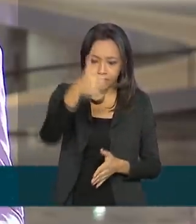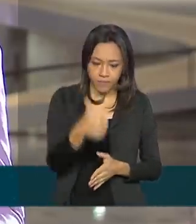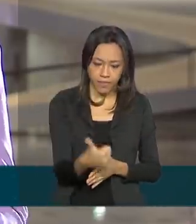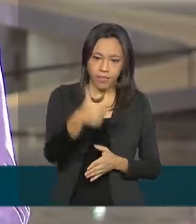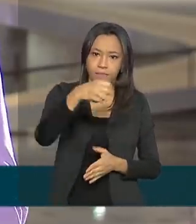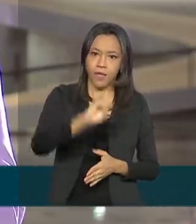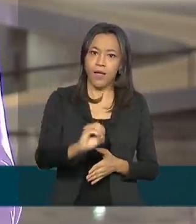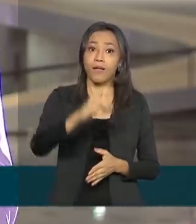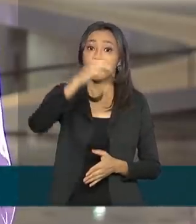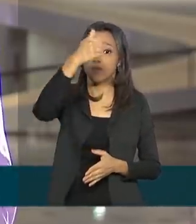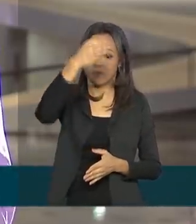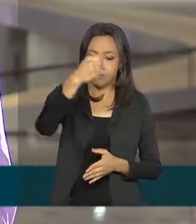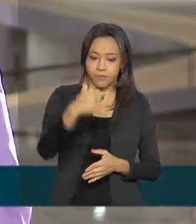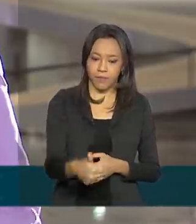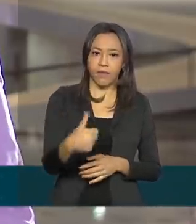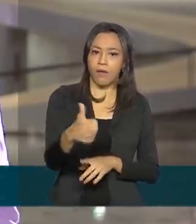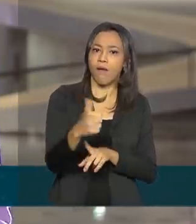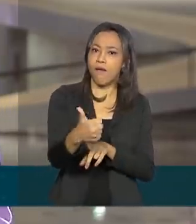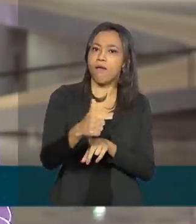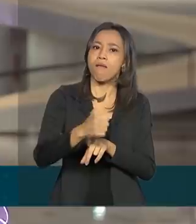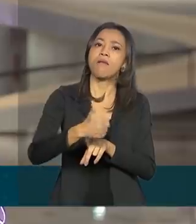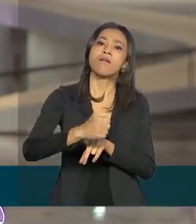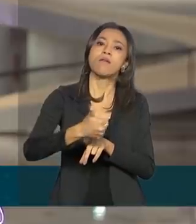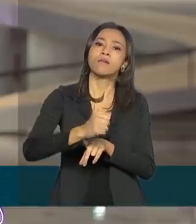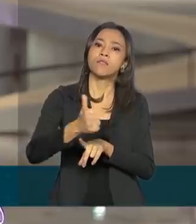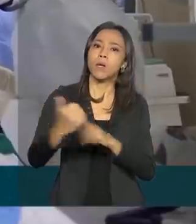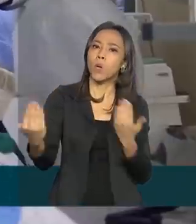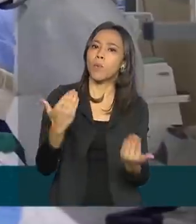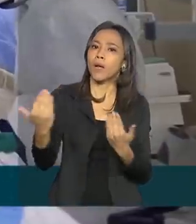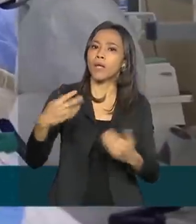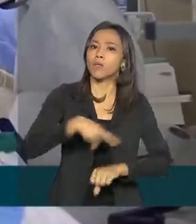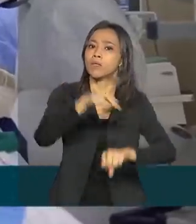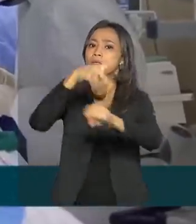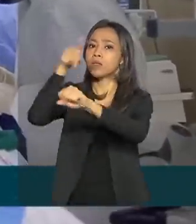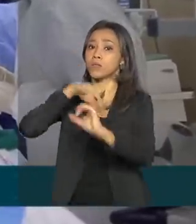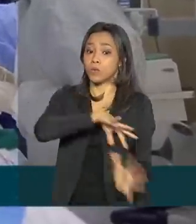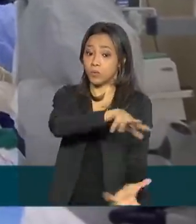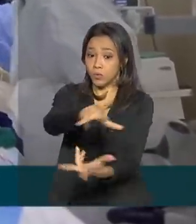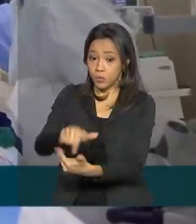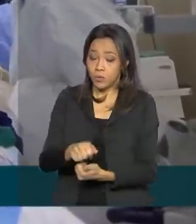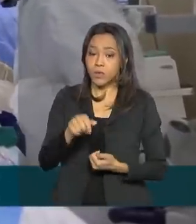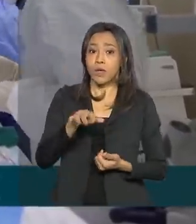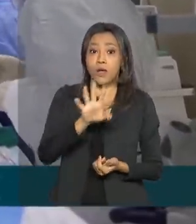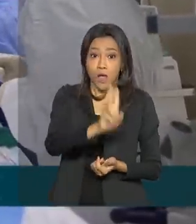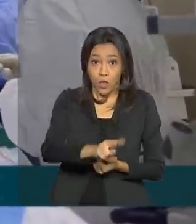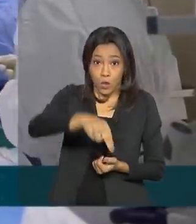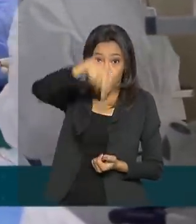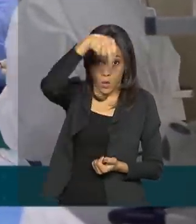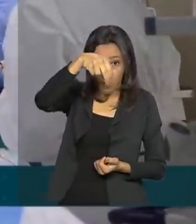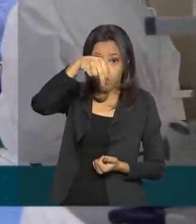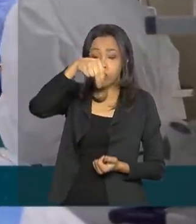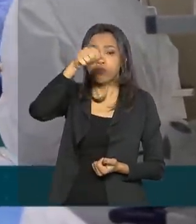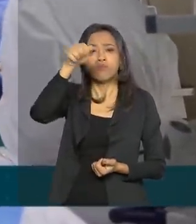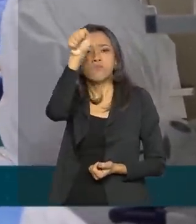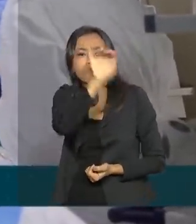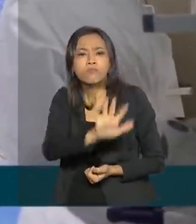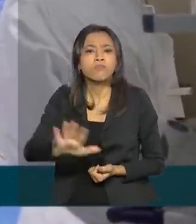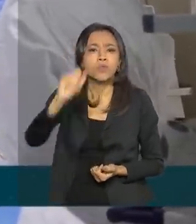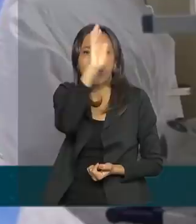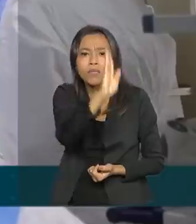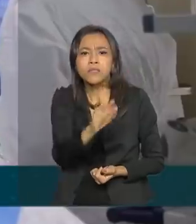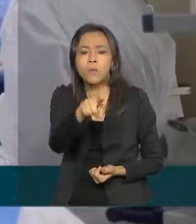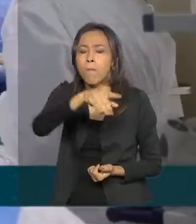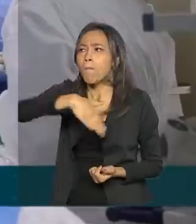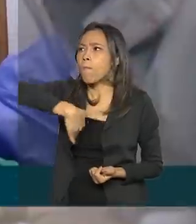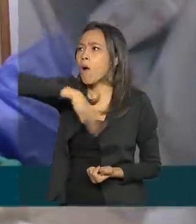posição entre todos os países do mundo. A região norte foi a que registrou a maior diminuição no número